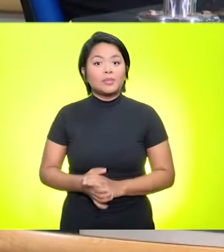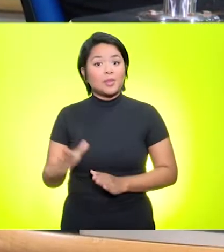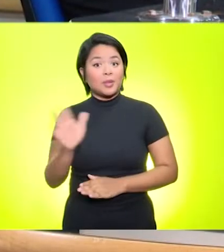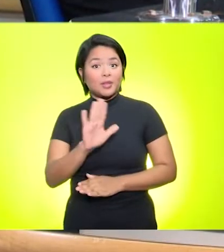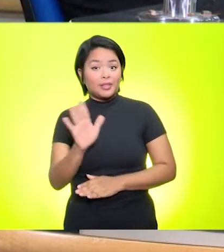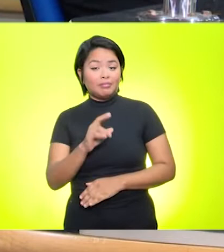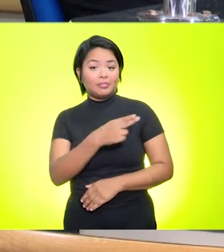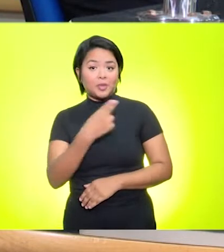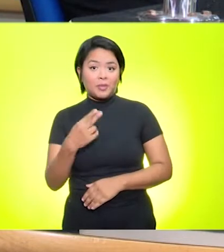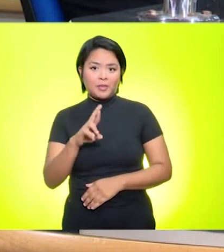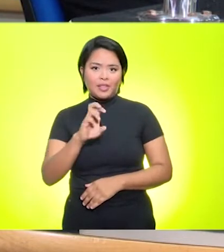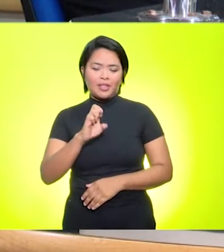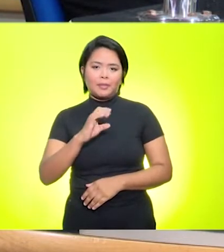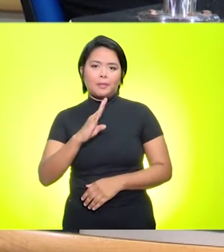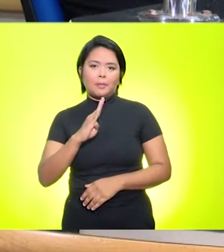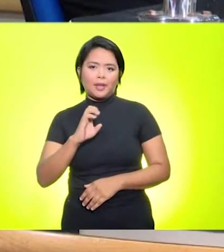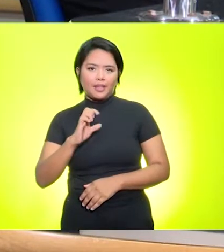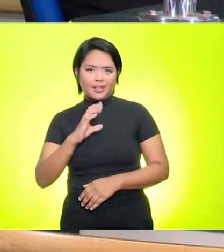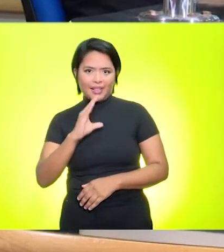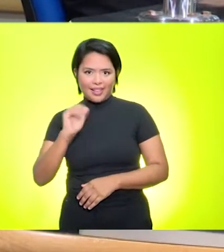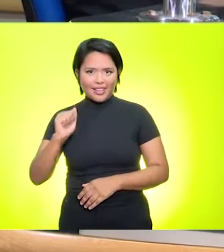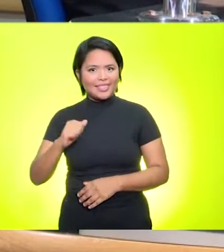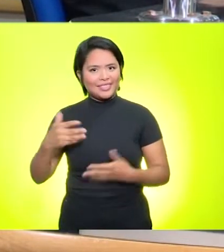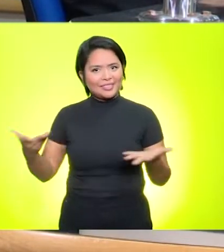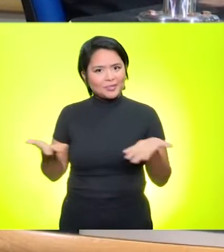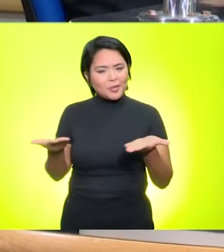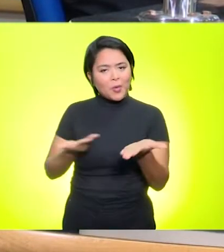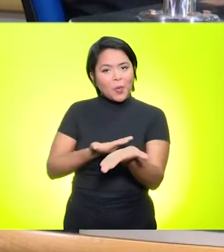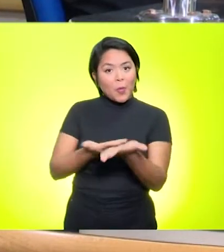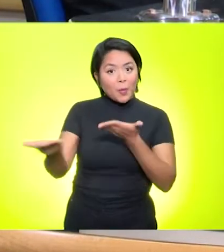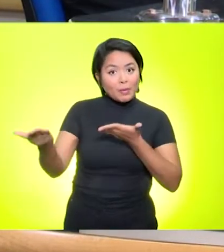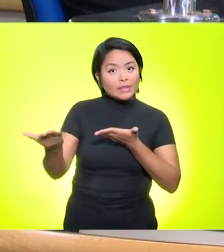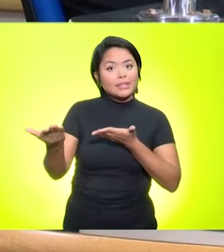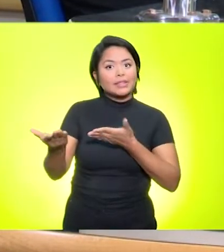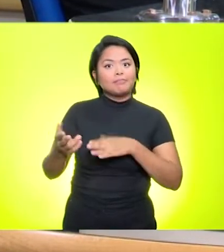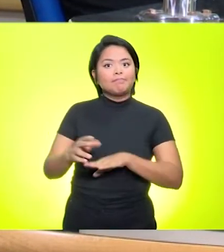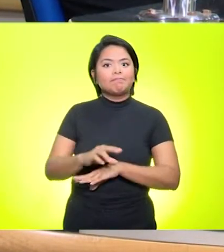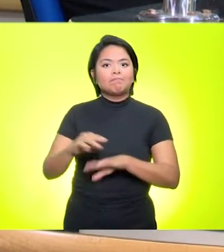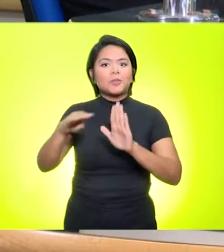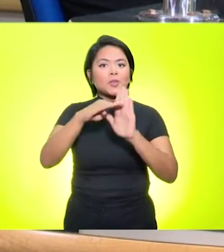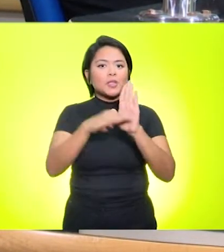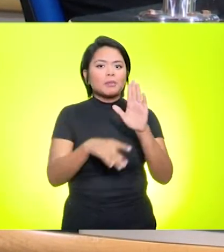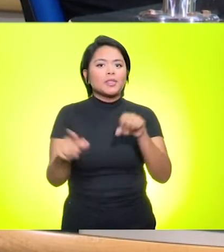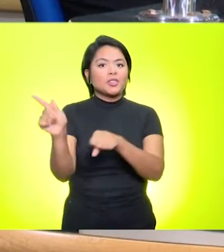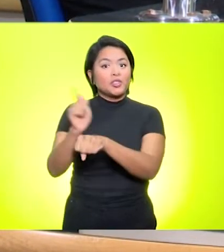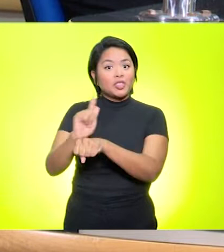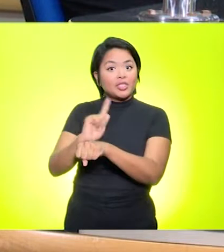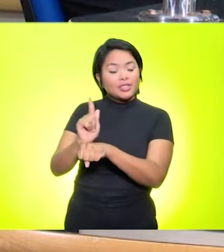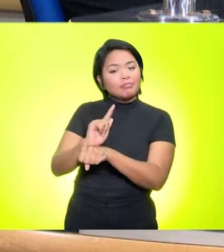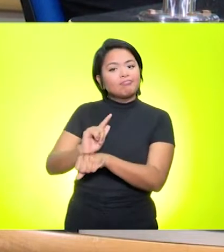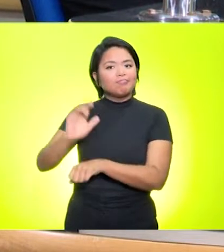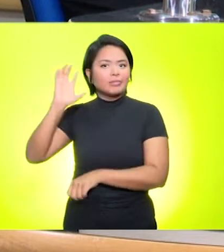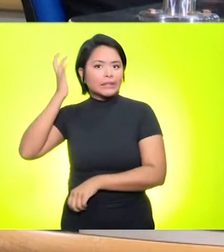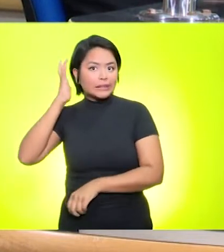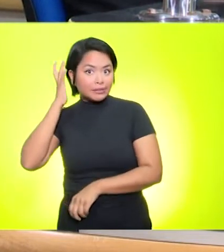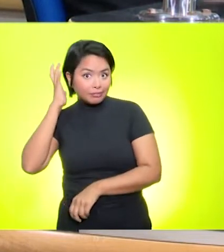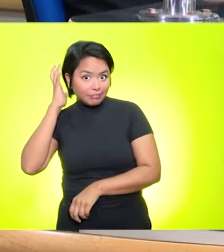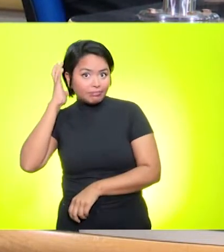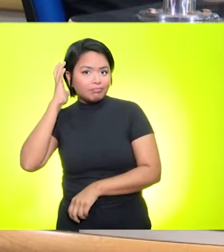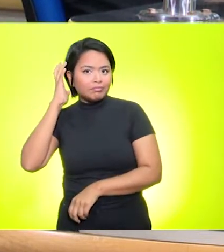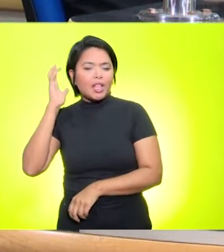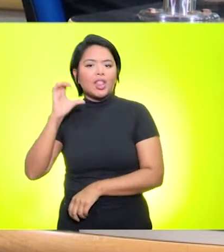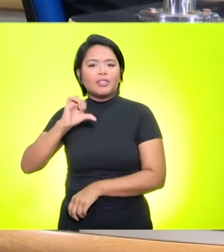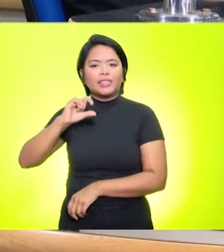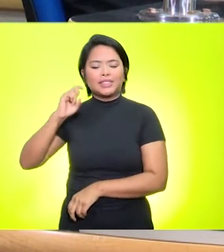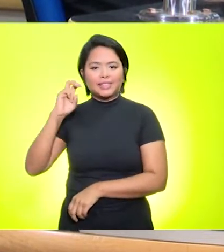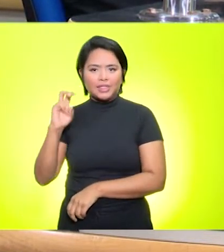Olá, eu sou Rebeca de Alencar e estamos no ar com mais um programa O Assunto é Gestão, transmitido pela Rádio Universitária